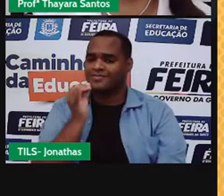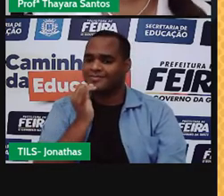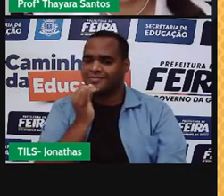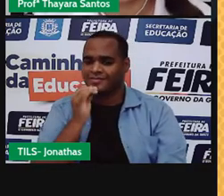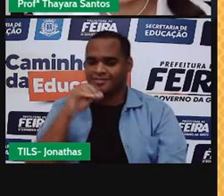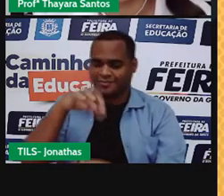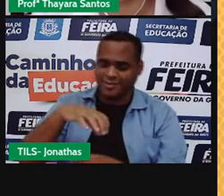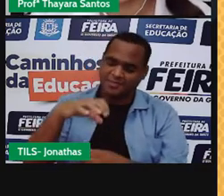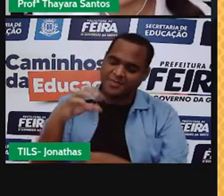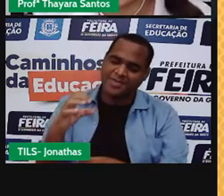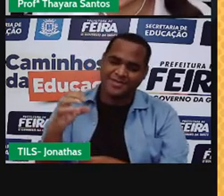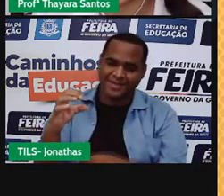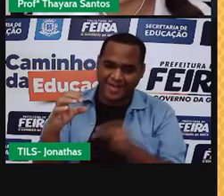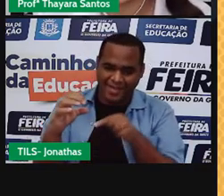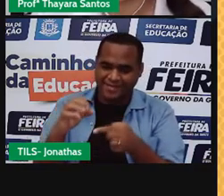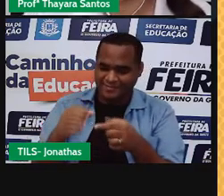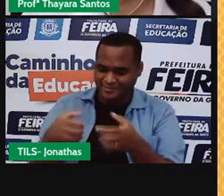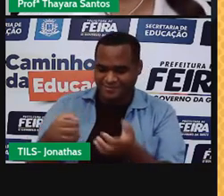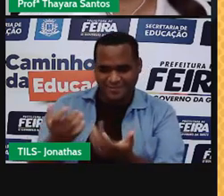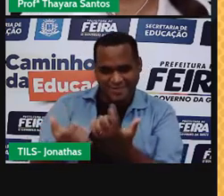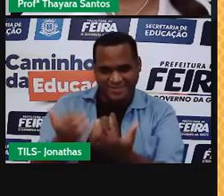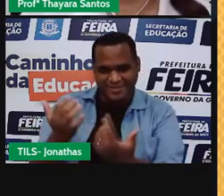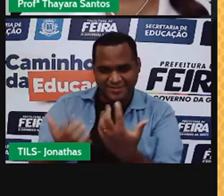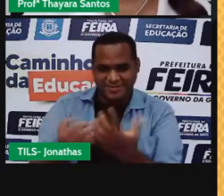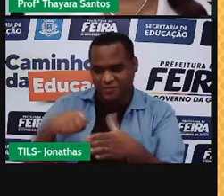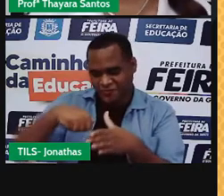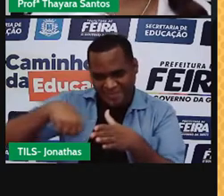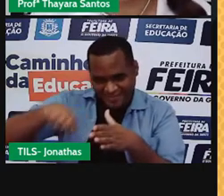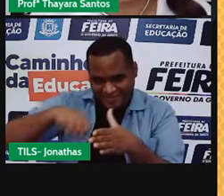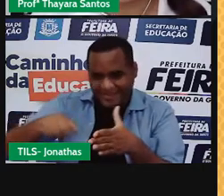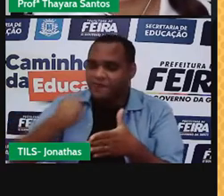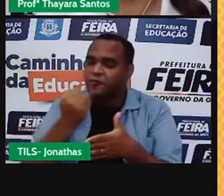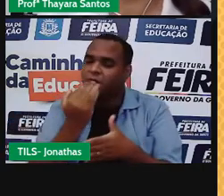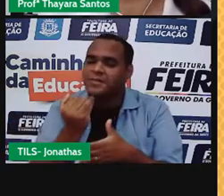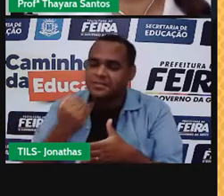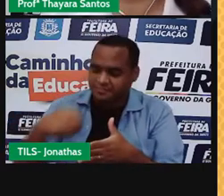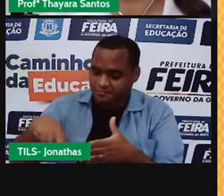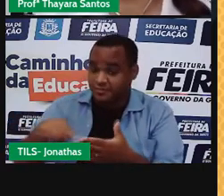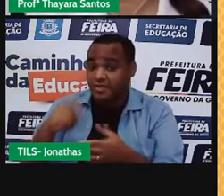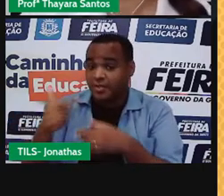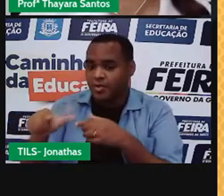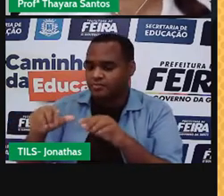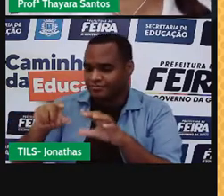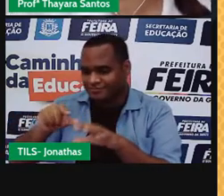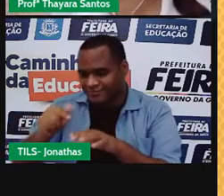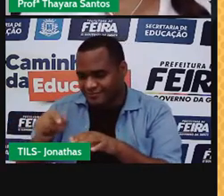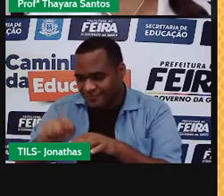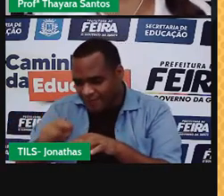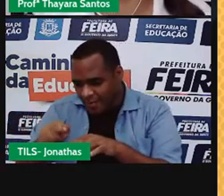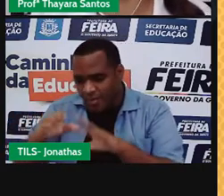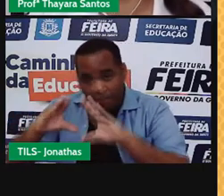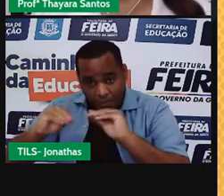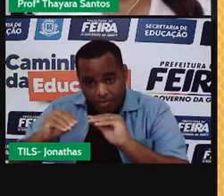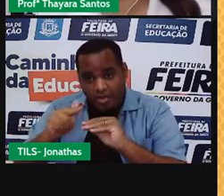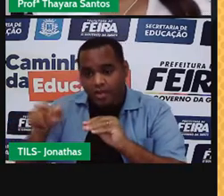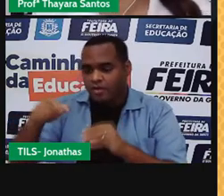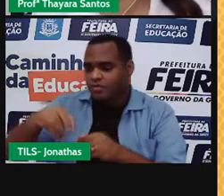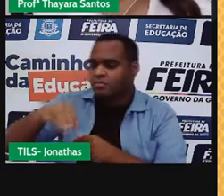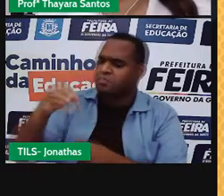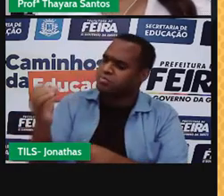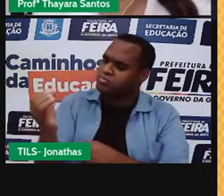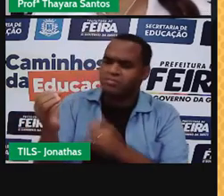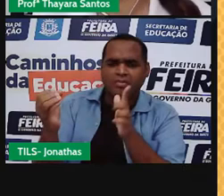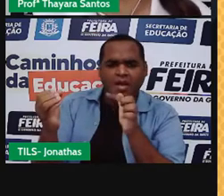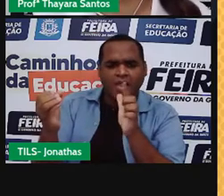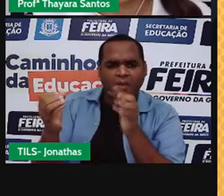panela. gente está cozinhando, deixa a panela tampada, depois você desliga o fogo e pega essa tampa e tira, a